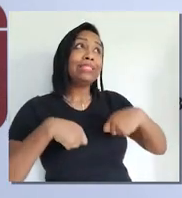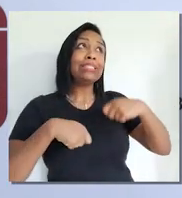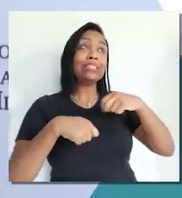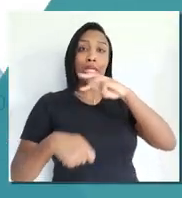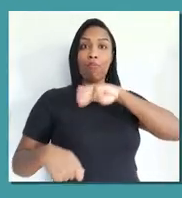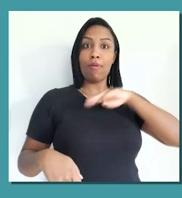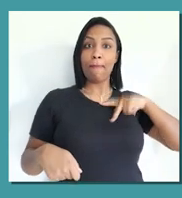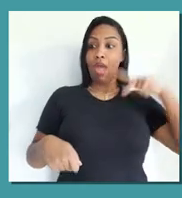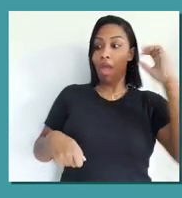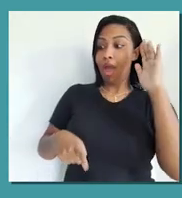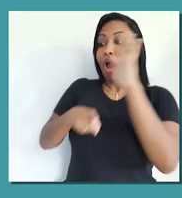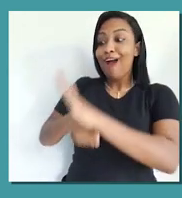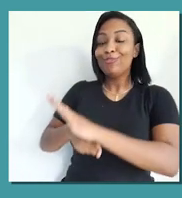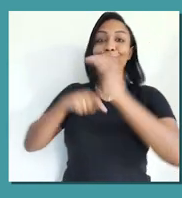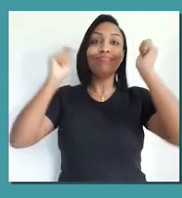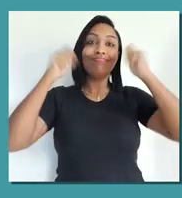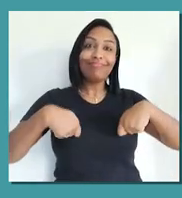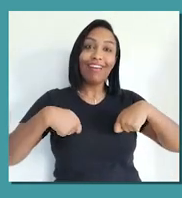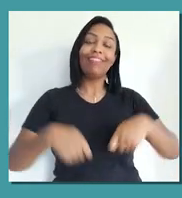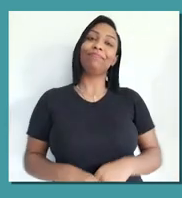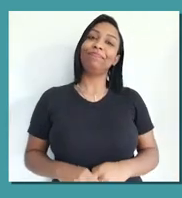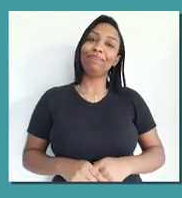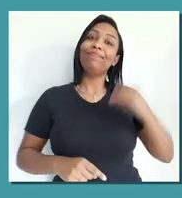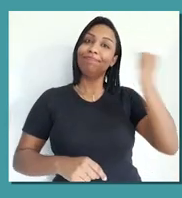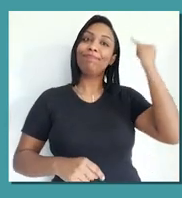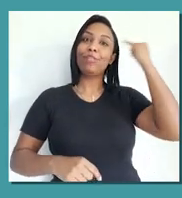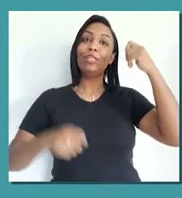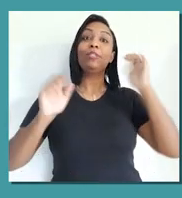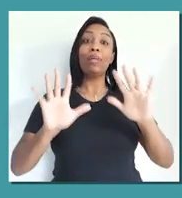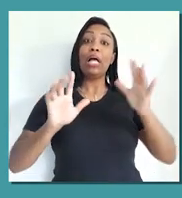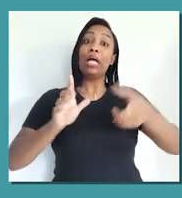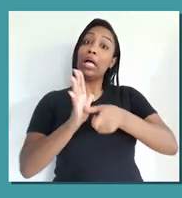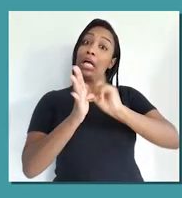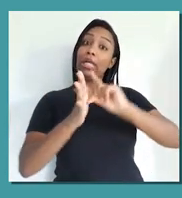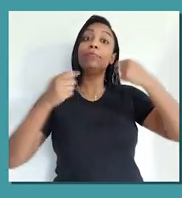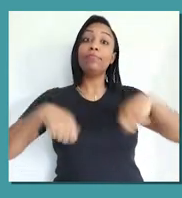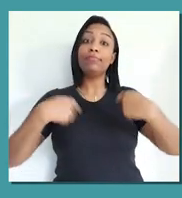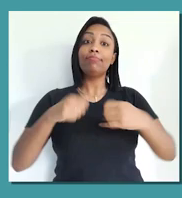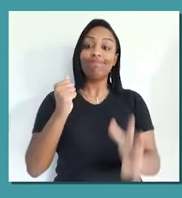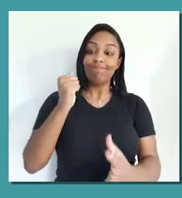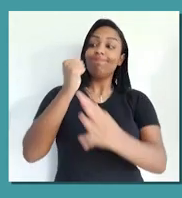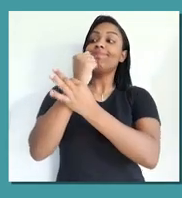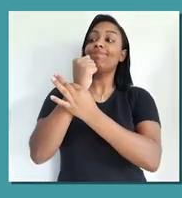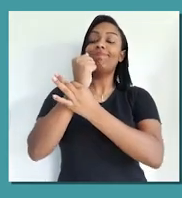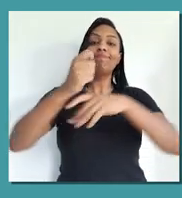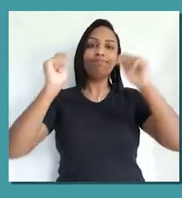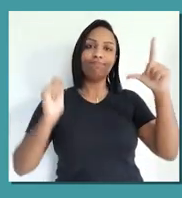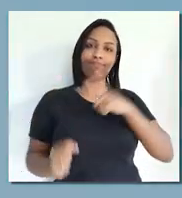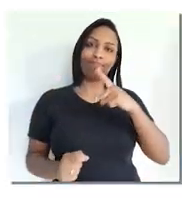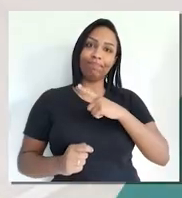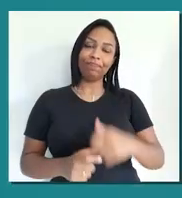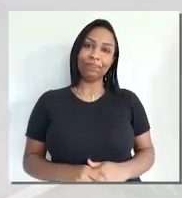Então, não tem como você fazer isso se você não está bem, se você não tem uma segurança, né, para poder realizar essa